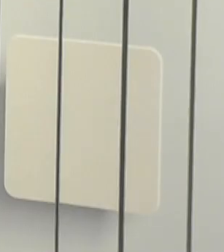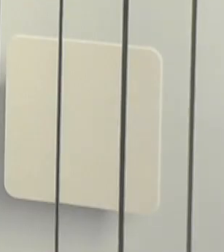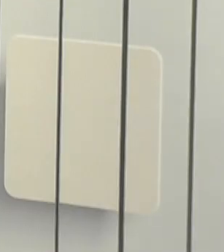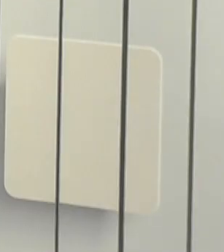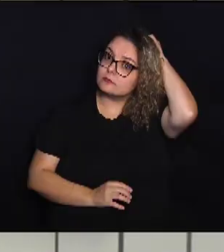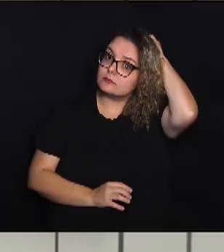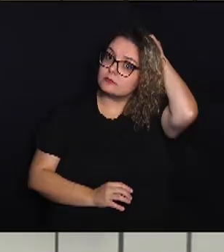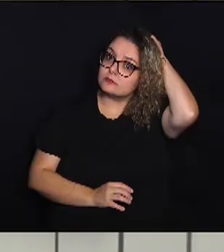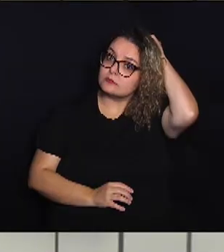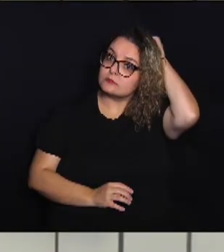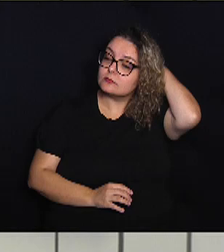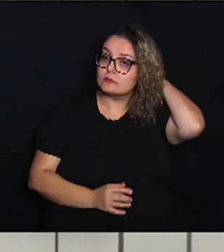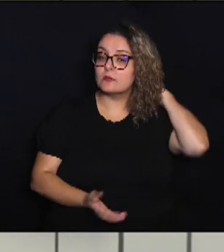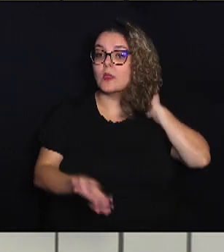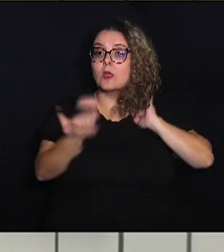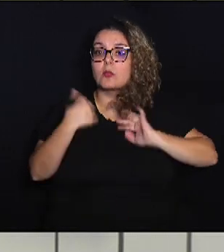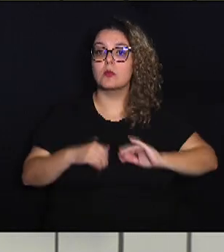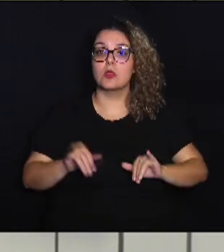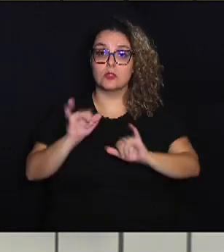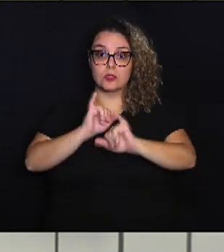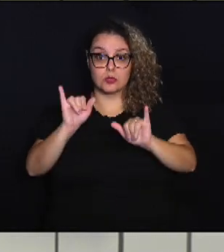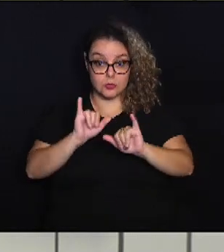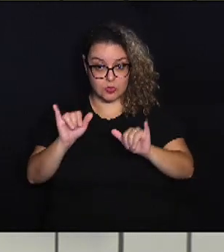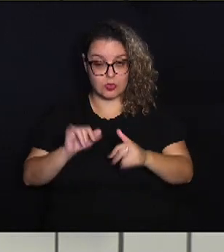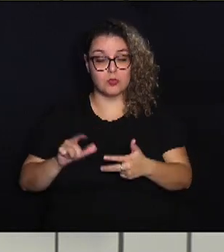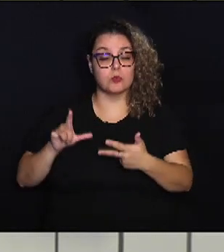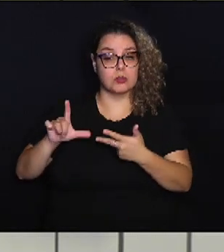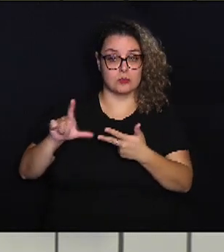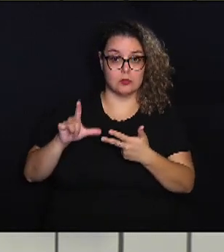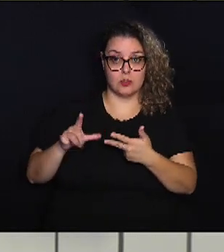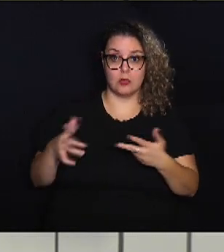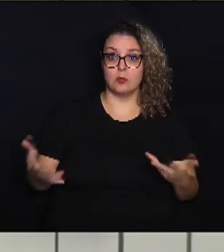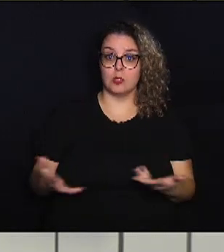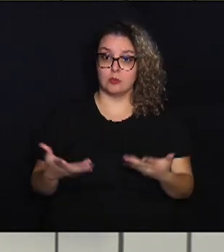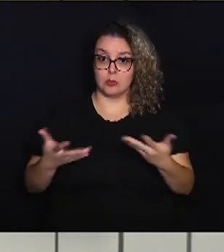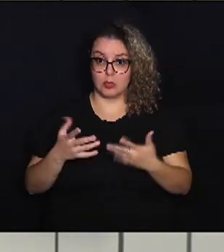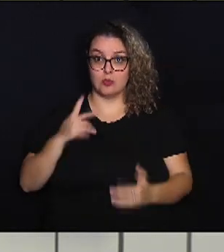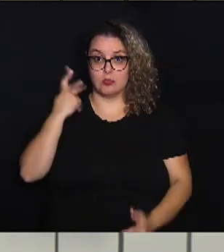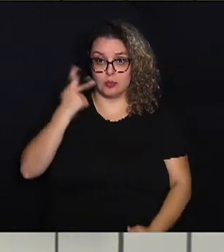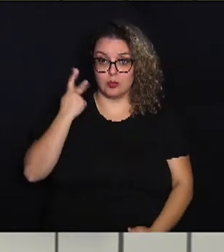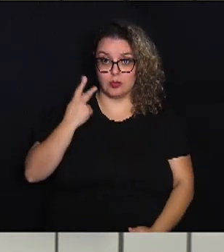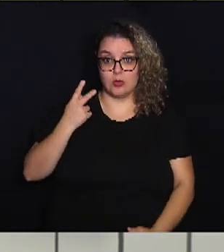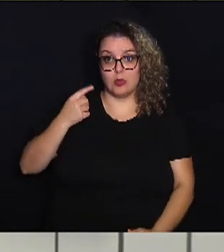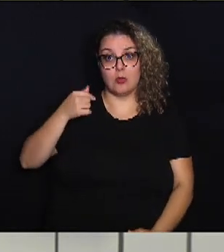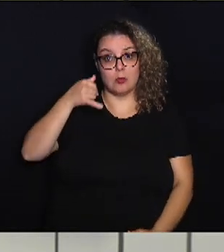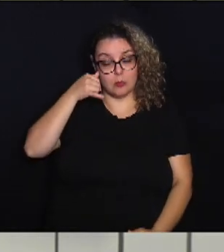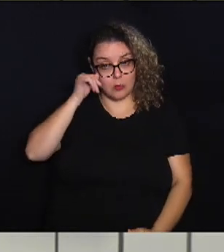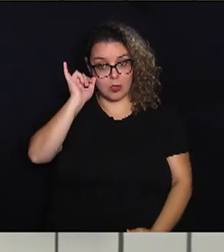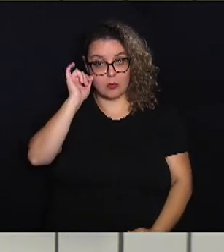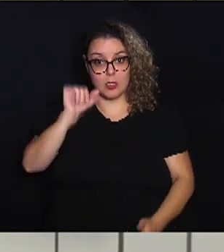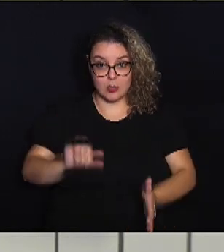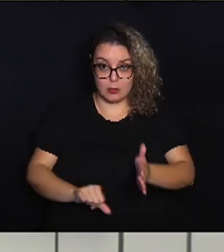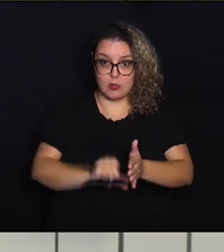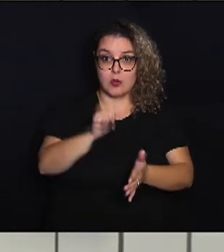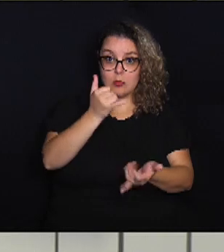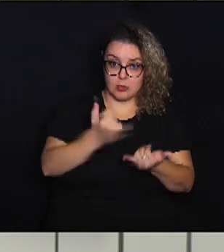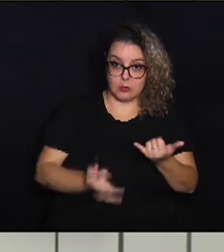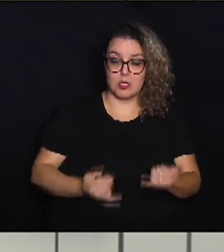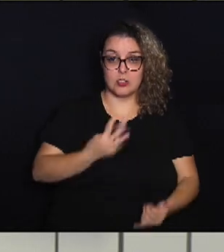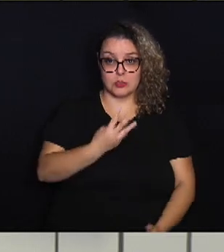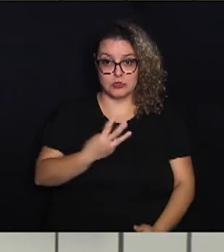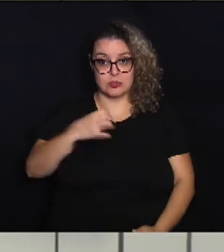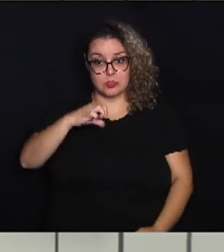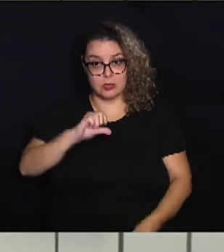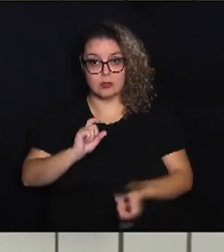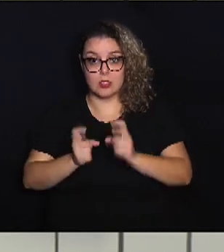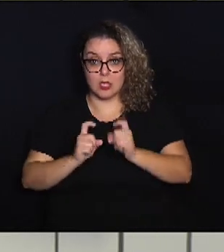Vamos com as notícias do Legislativo, porque por iniciativa do vereador Paulo Búfalo, a primeira parte da 39ª